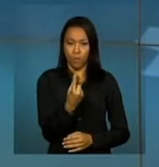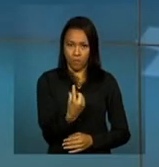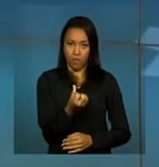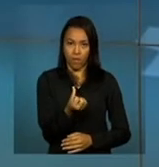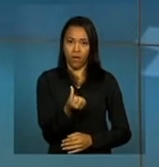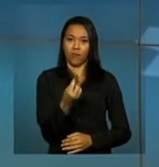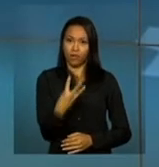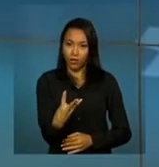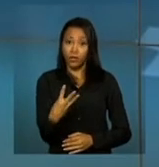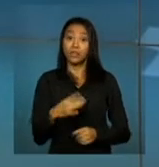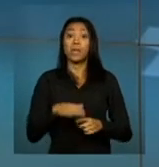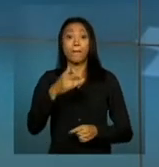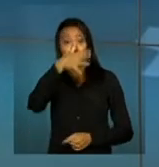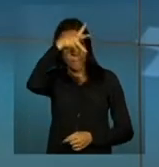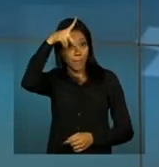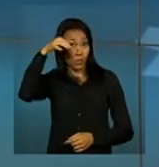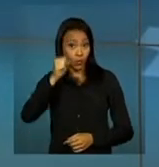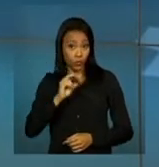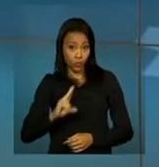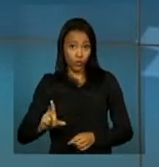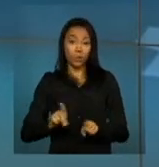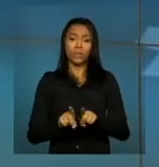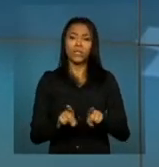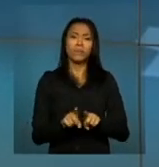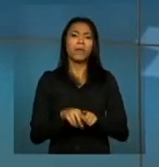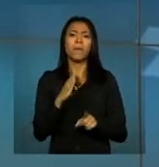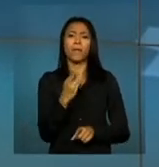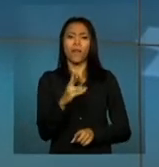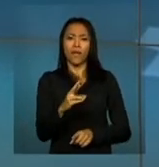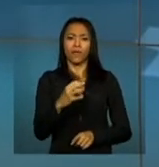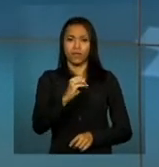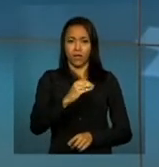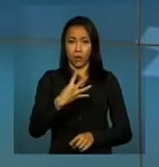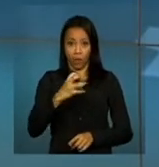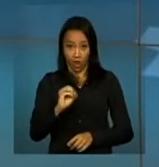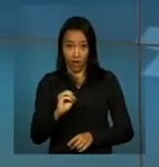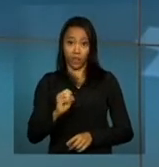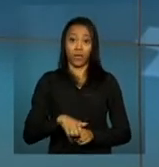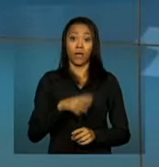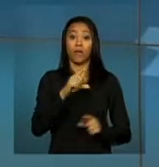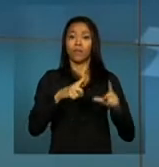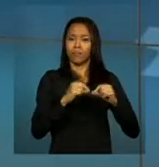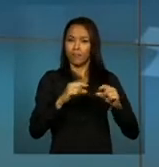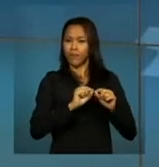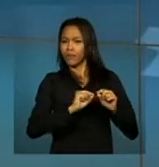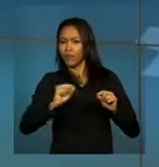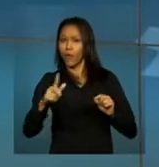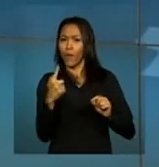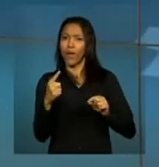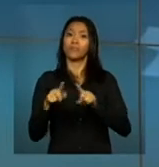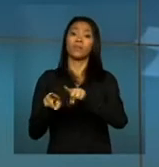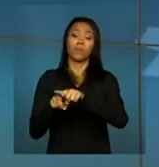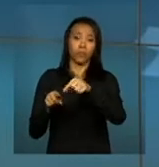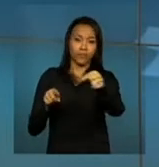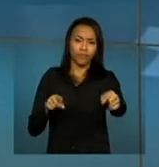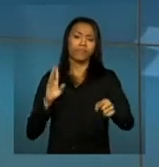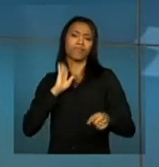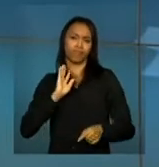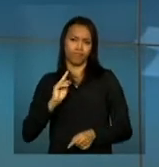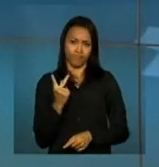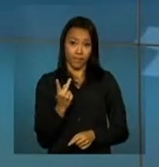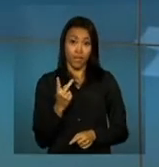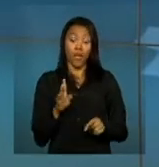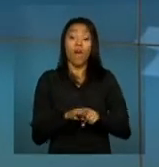Grosso e Mato Grosso do Sul e da BR-040 entre o Distrito Federal, Goiás e Minas Gerais. As rodovias foram